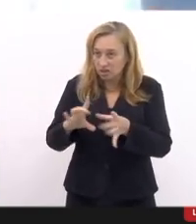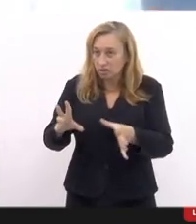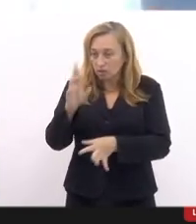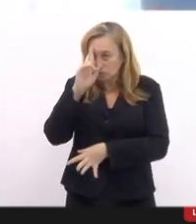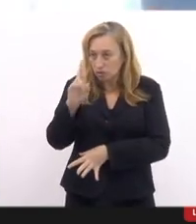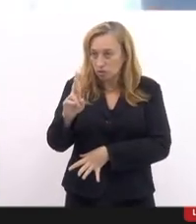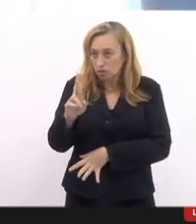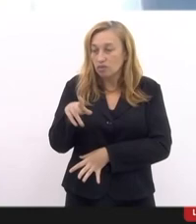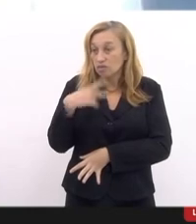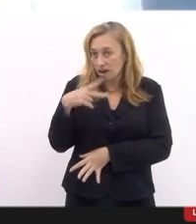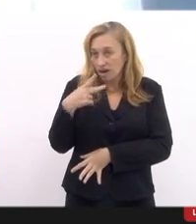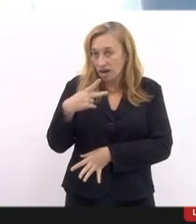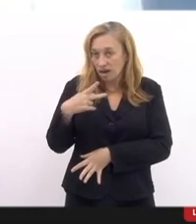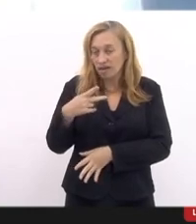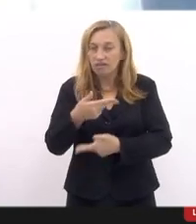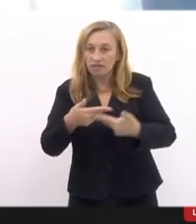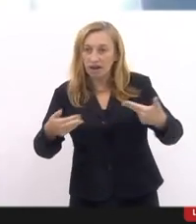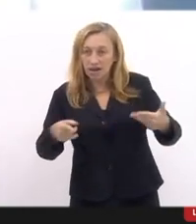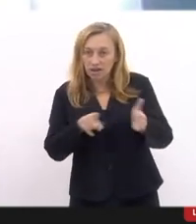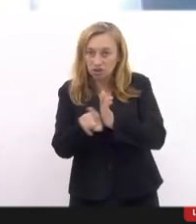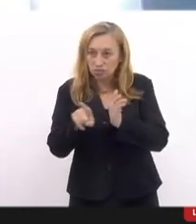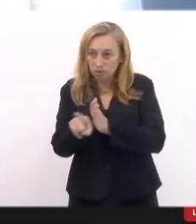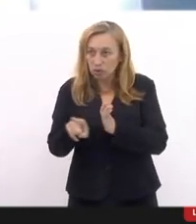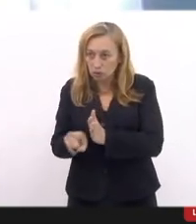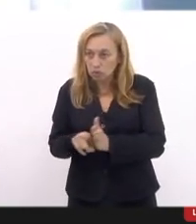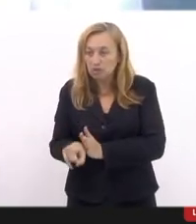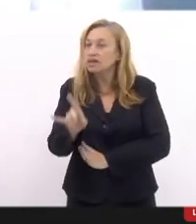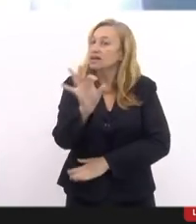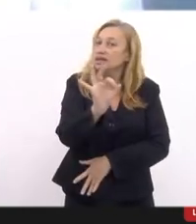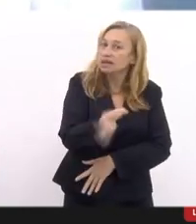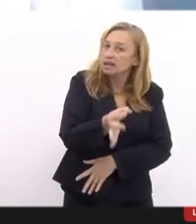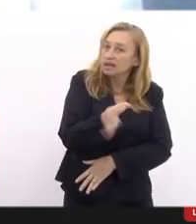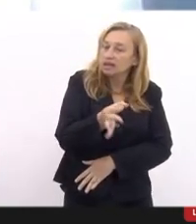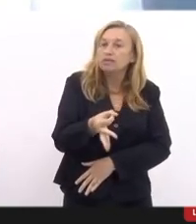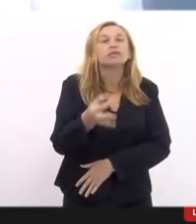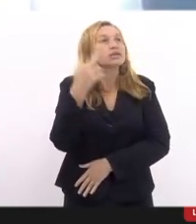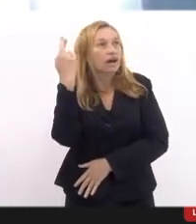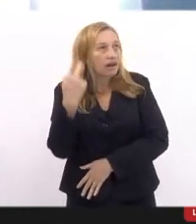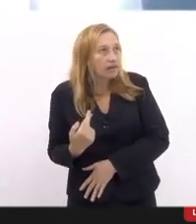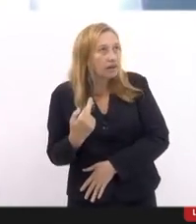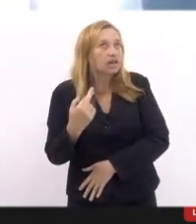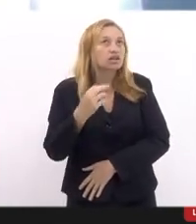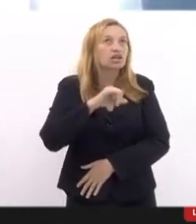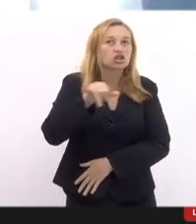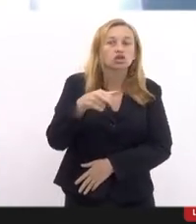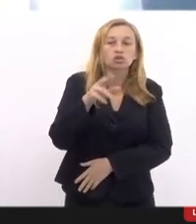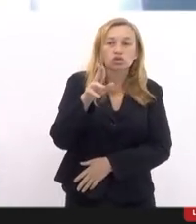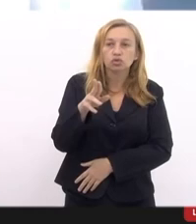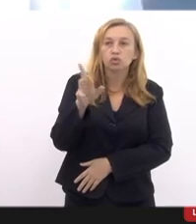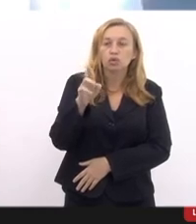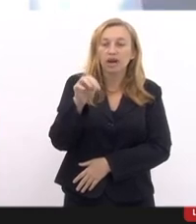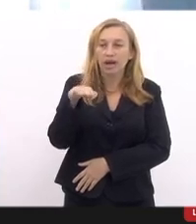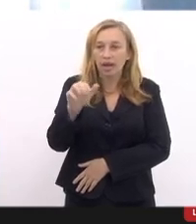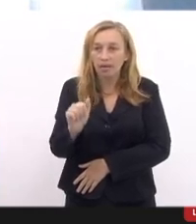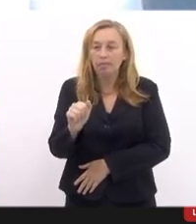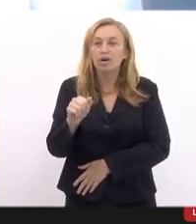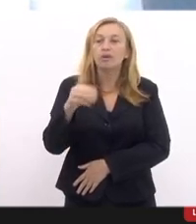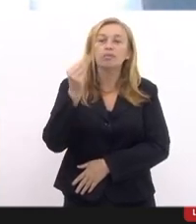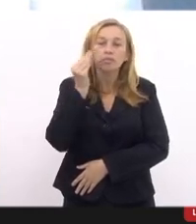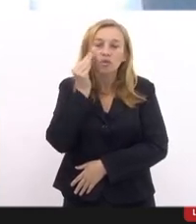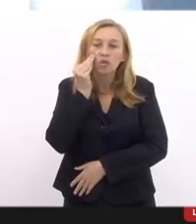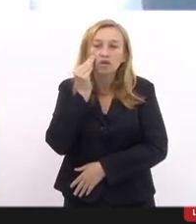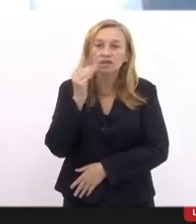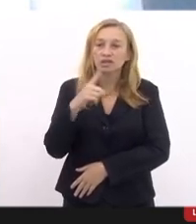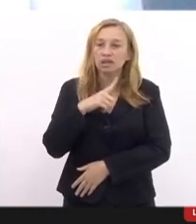responder uma série de questionamentos, seguramente a Renata, a Jurema, Mônica, terão